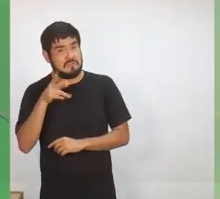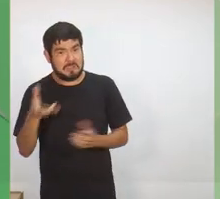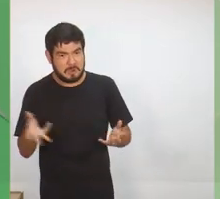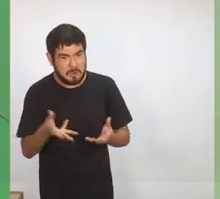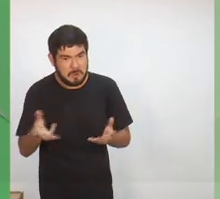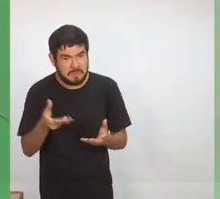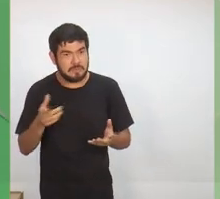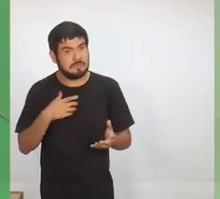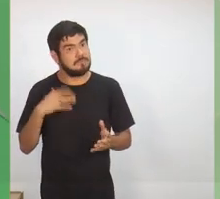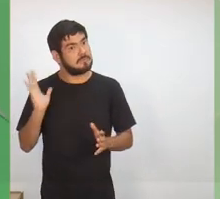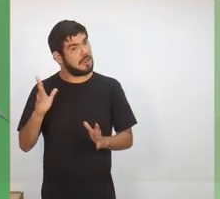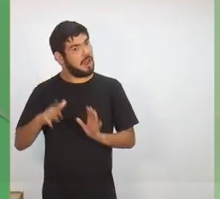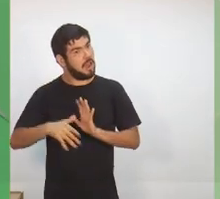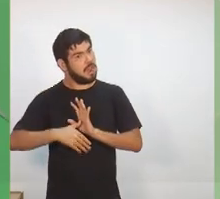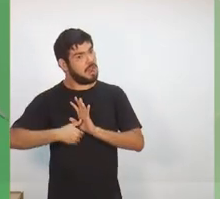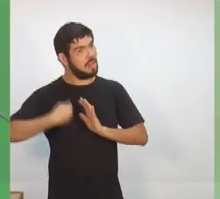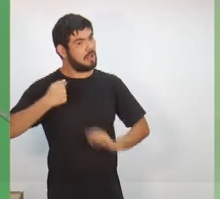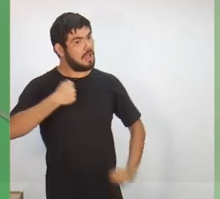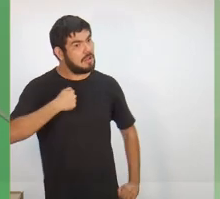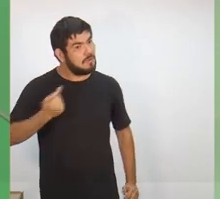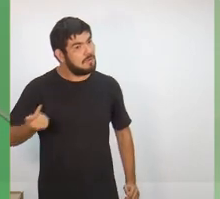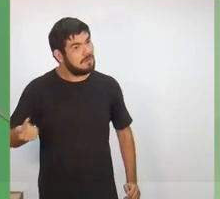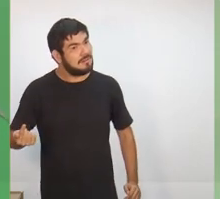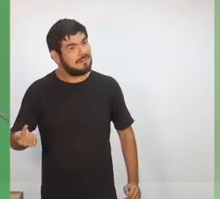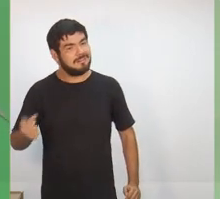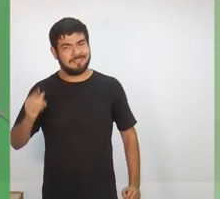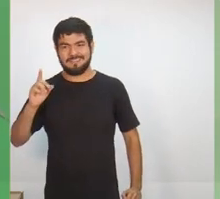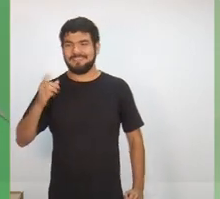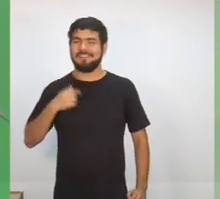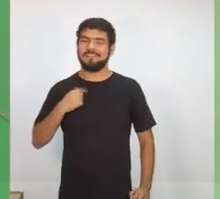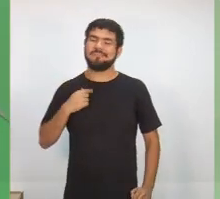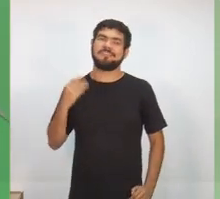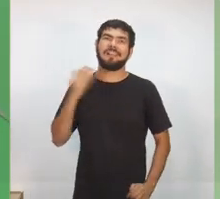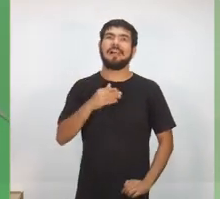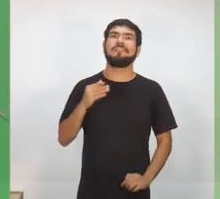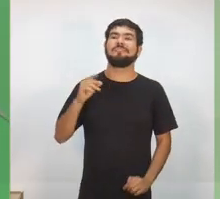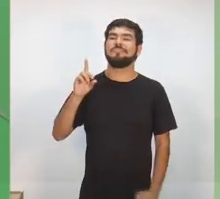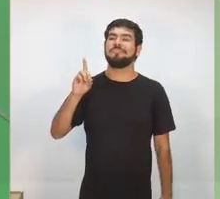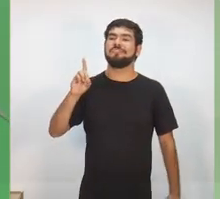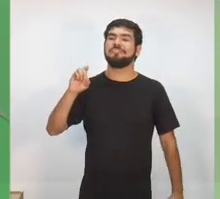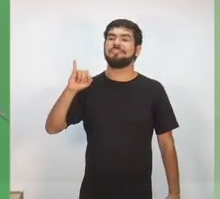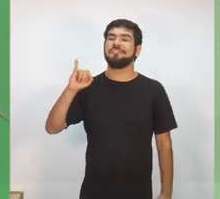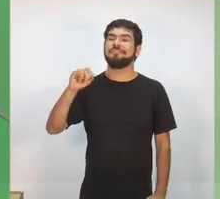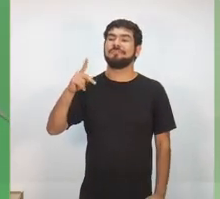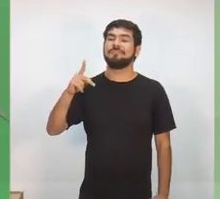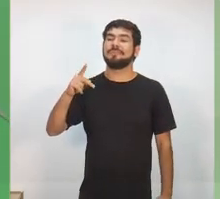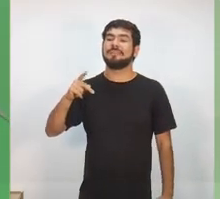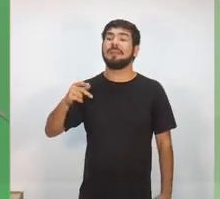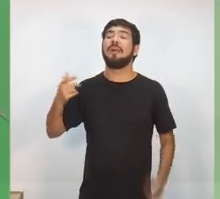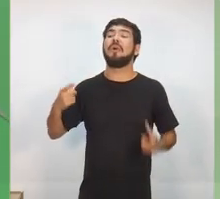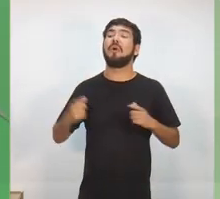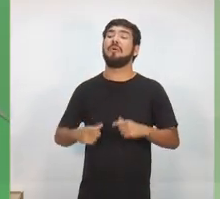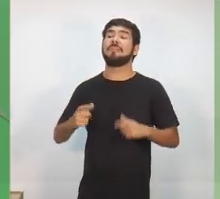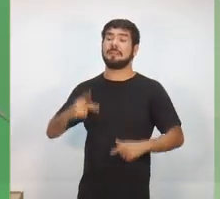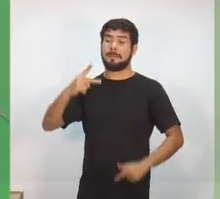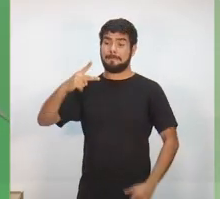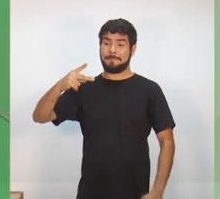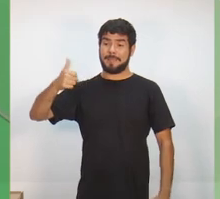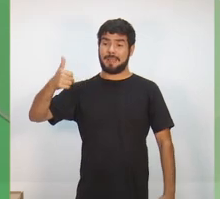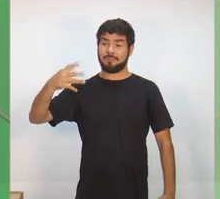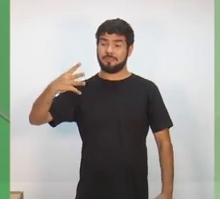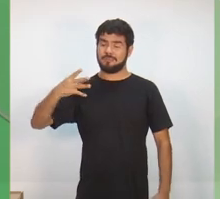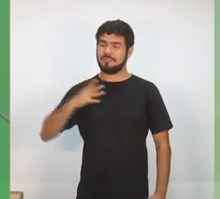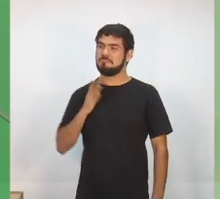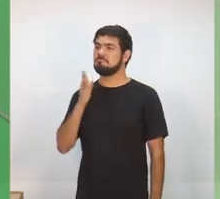como eu disse, que eu fui assaltado e nós tivemos no DIP, que é o primeiro DP que estava ali na Praça 14 e infelizmente nós não conseguimos fazer